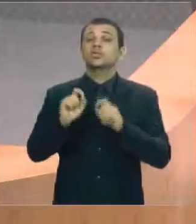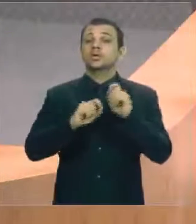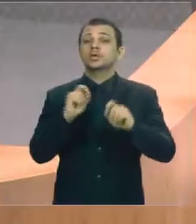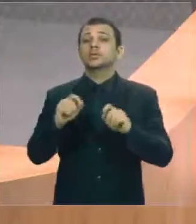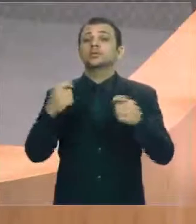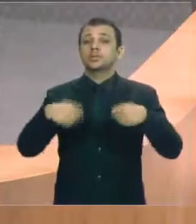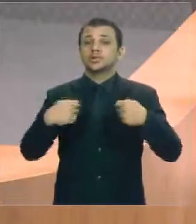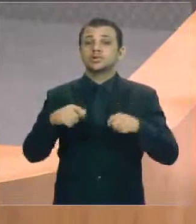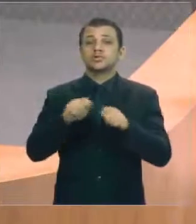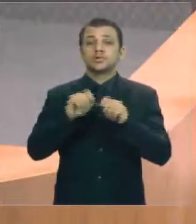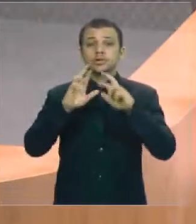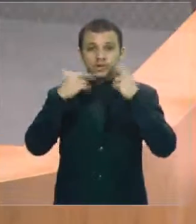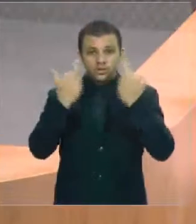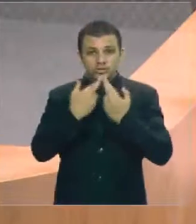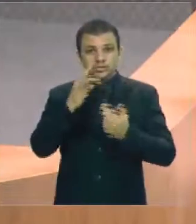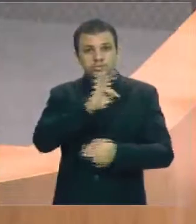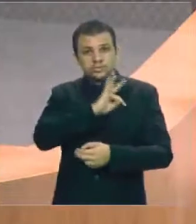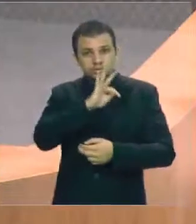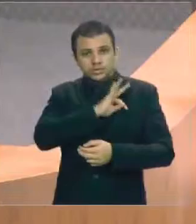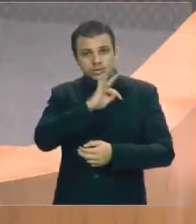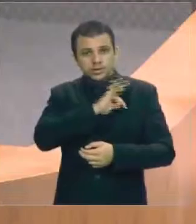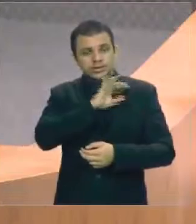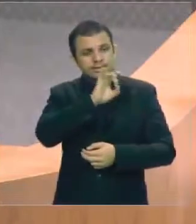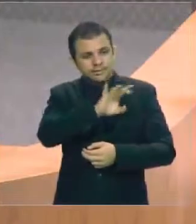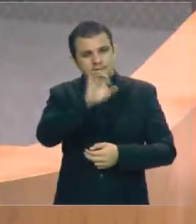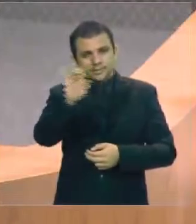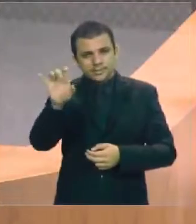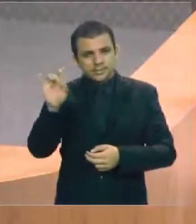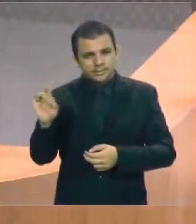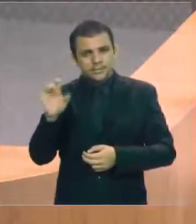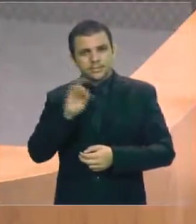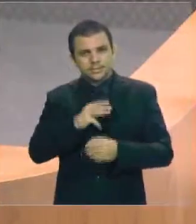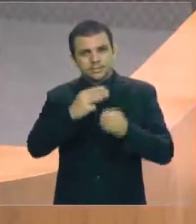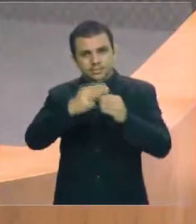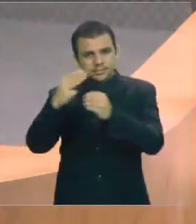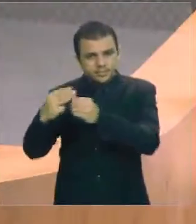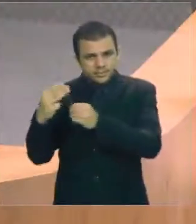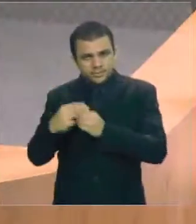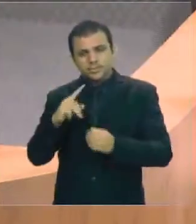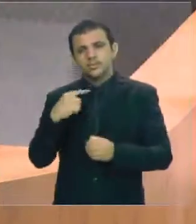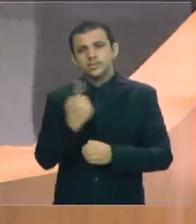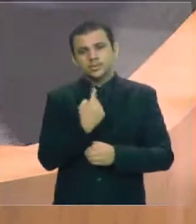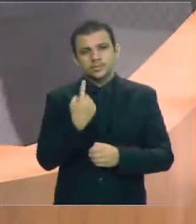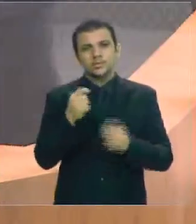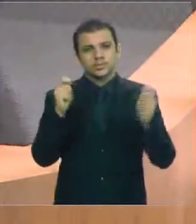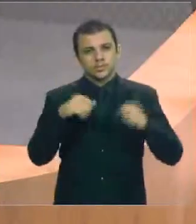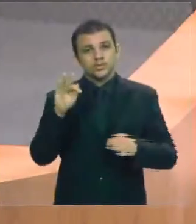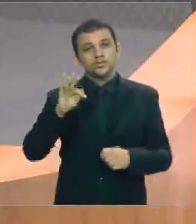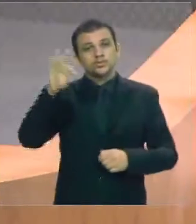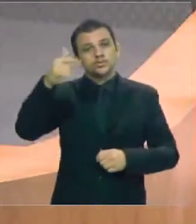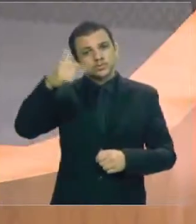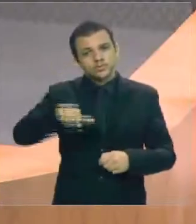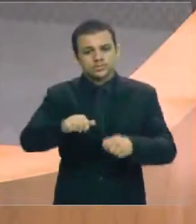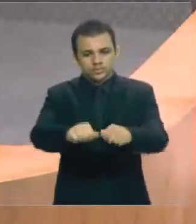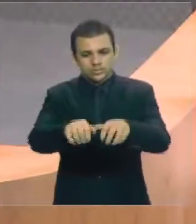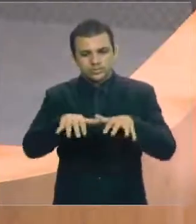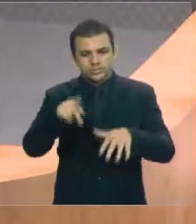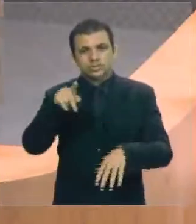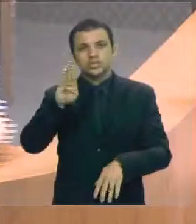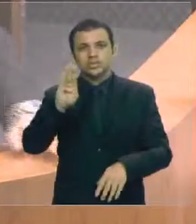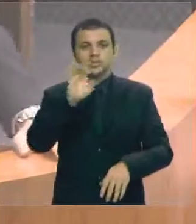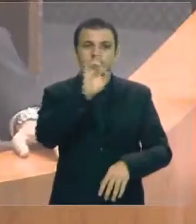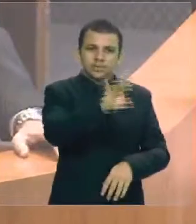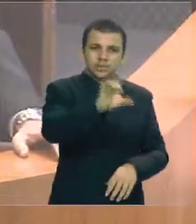técnicas precisas de cada município para que nós possamos fazer futuramente uma audiência pública em loco em cada